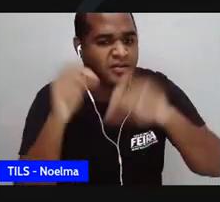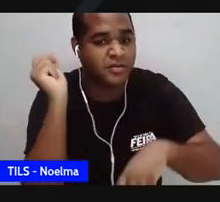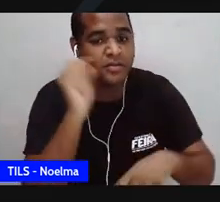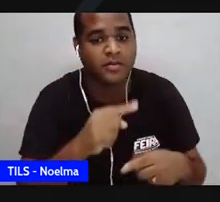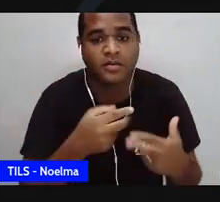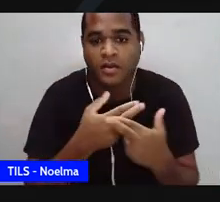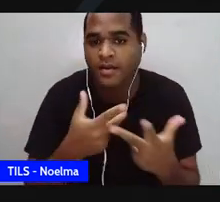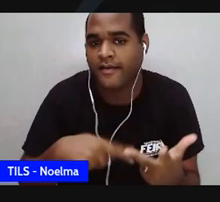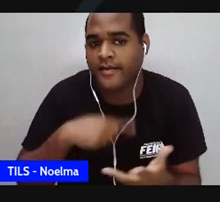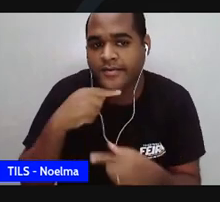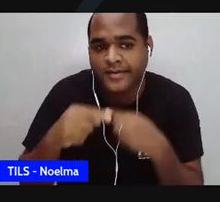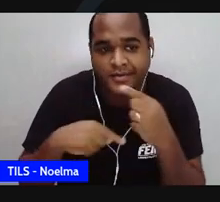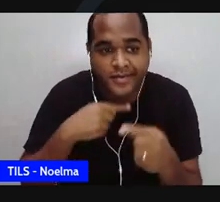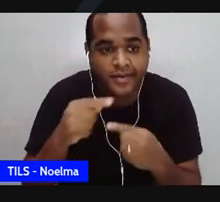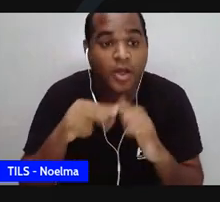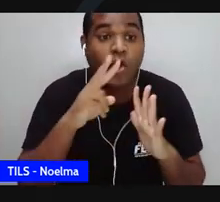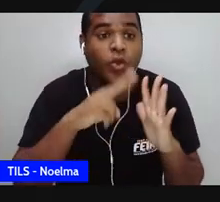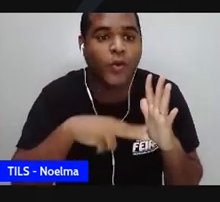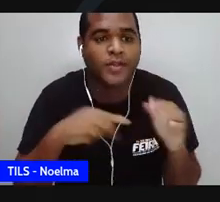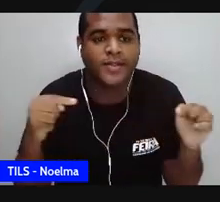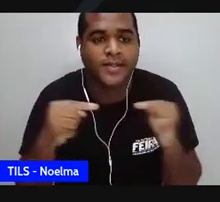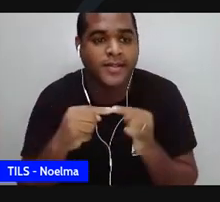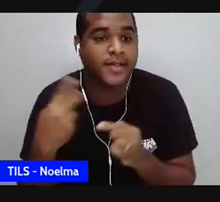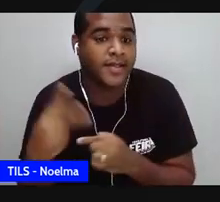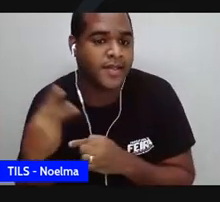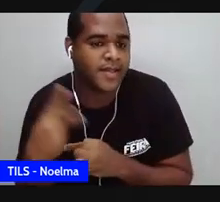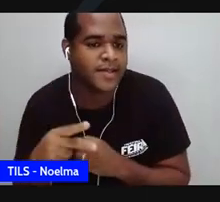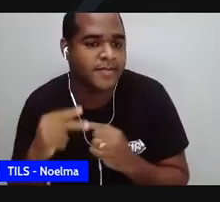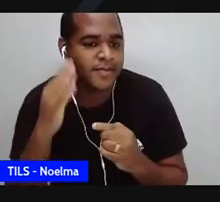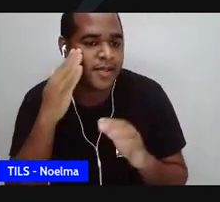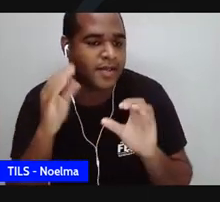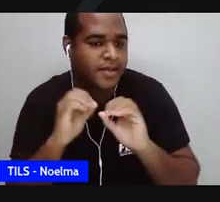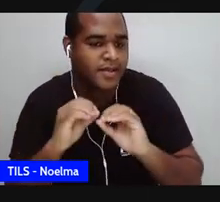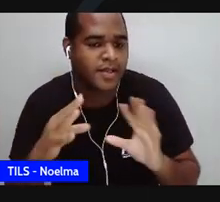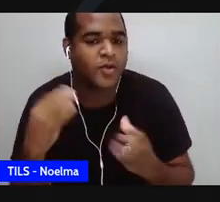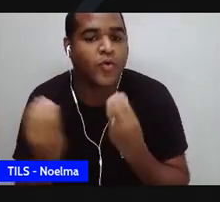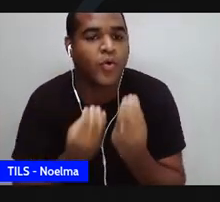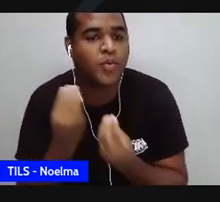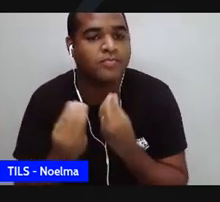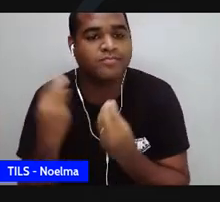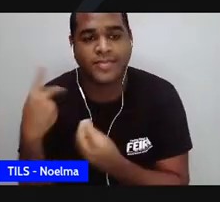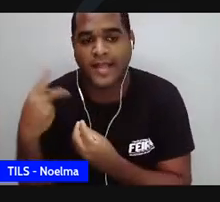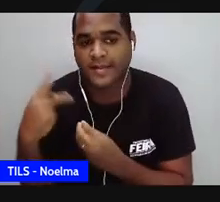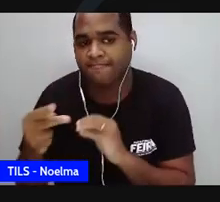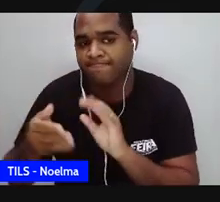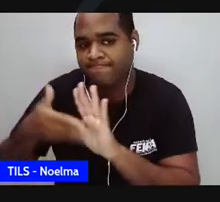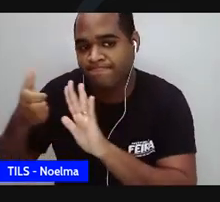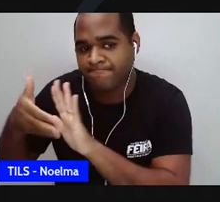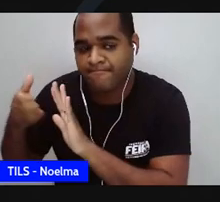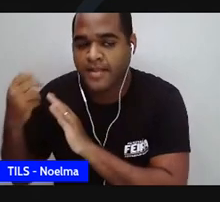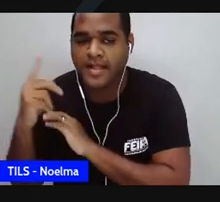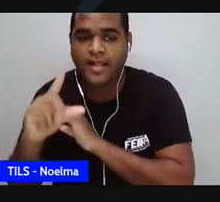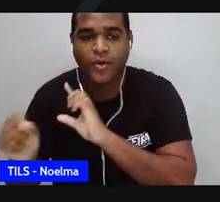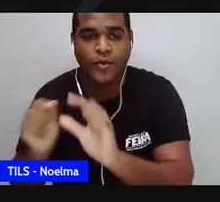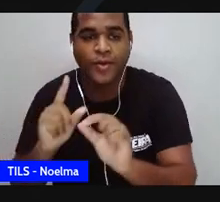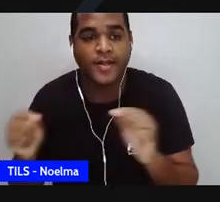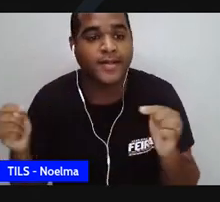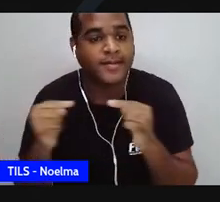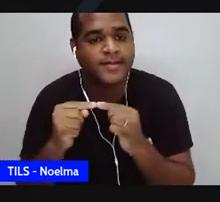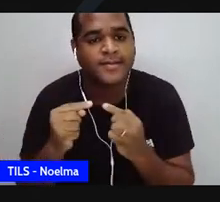leitura era o bálsamo, era o encantamento, era a saída para a vida dela. Aí eu trago aqui do lado